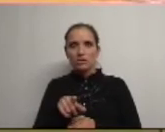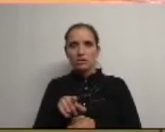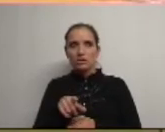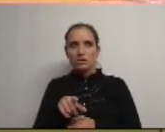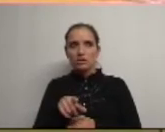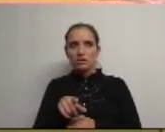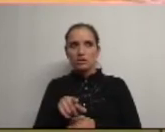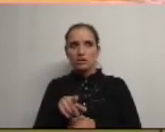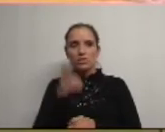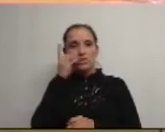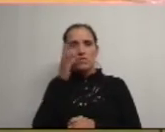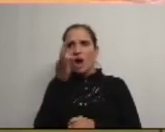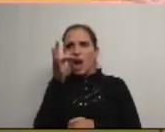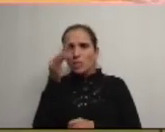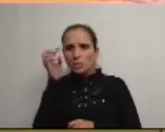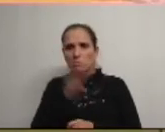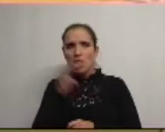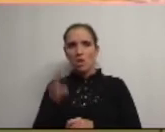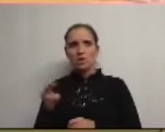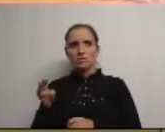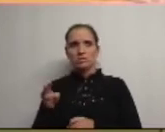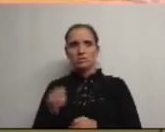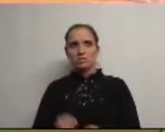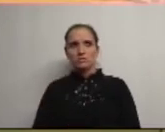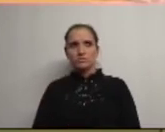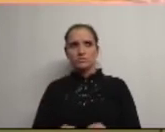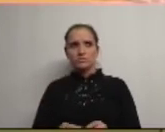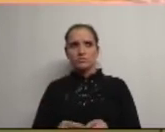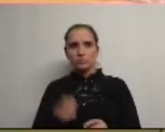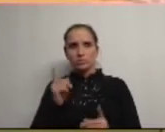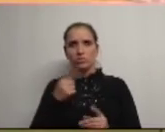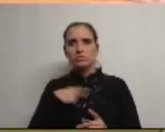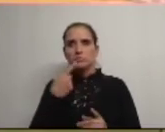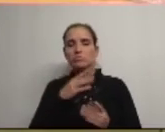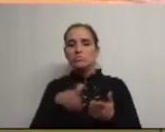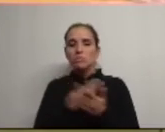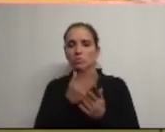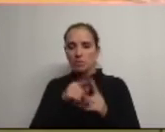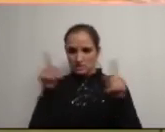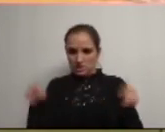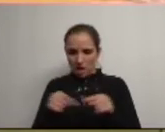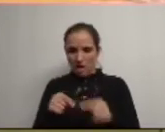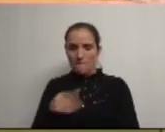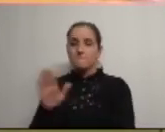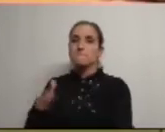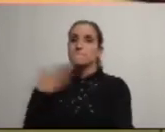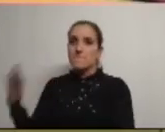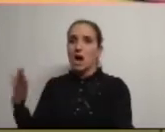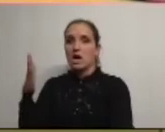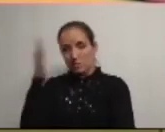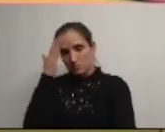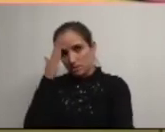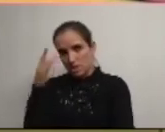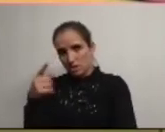o Dílhavo custou 14 milhões ok aquilo que nós estamos a propor é uma sala com maior capacidade